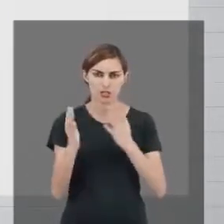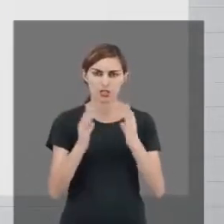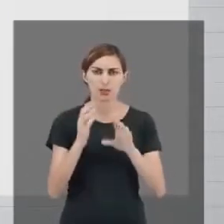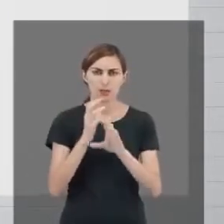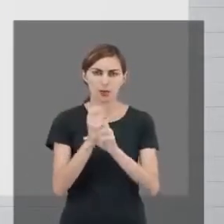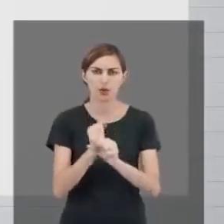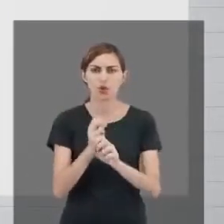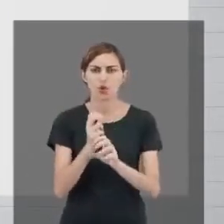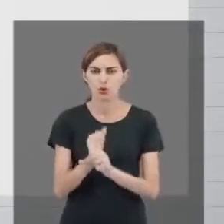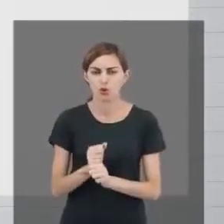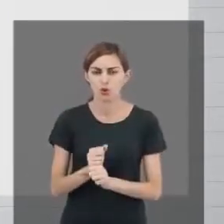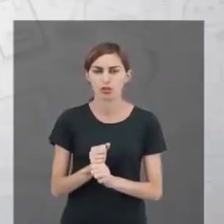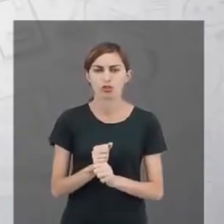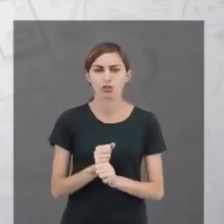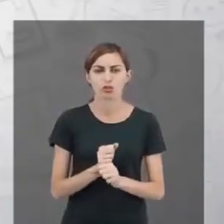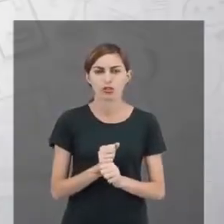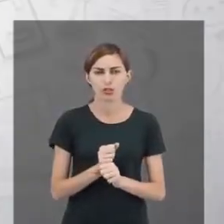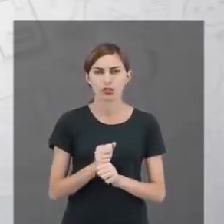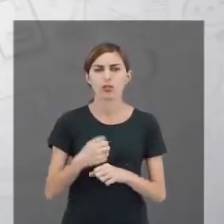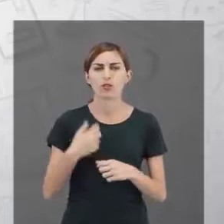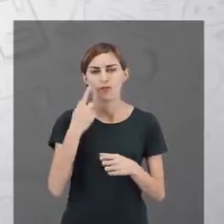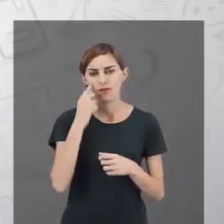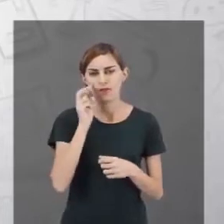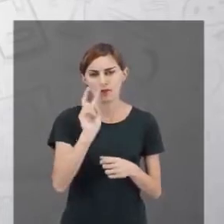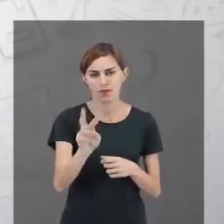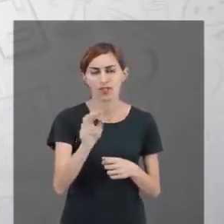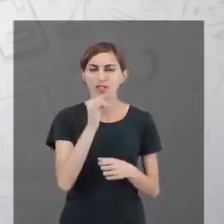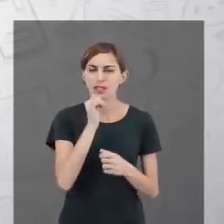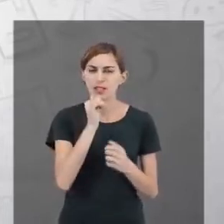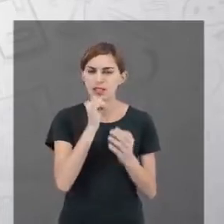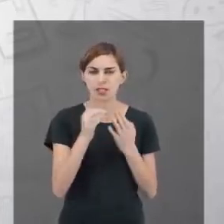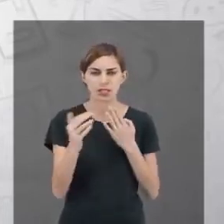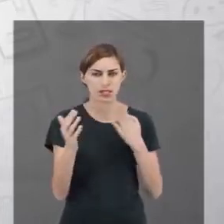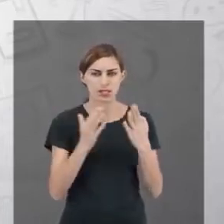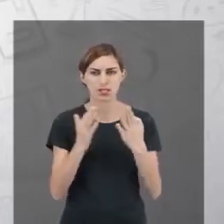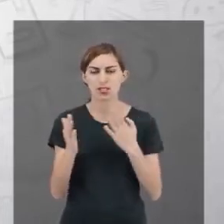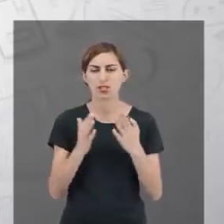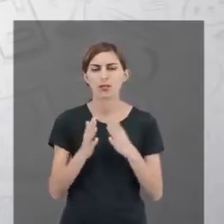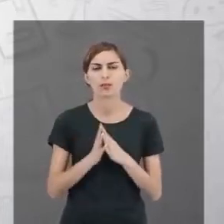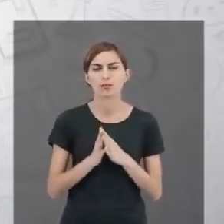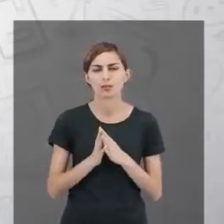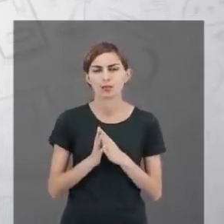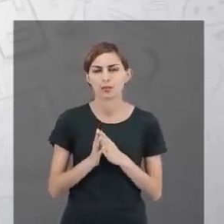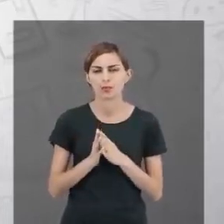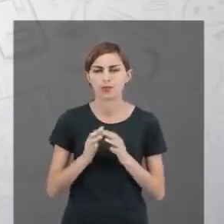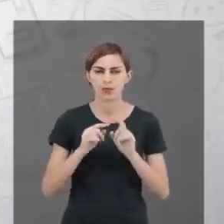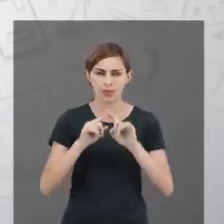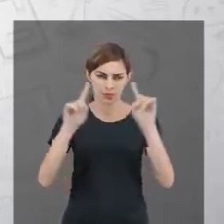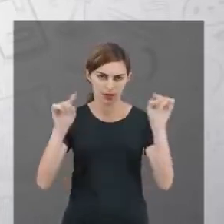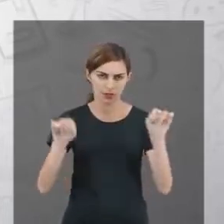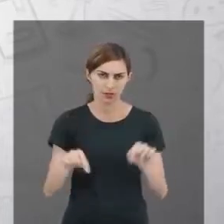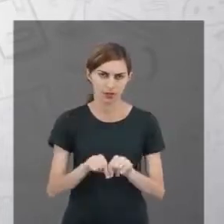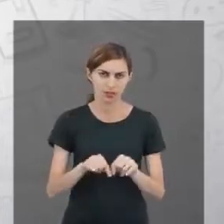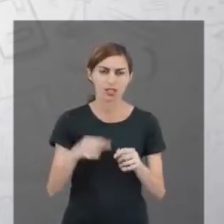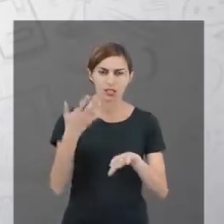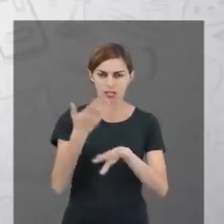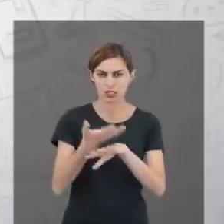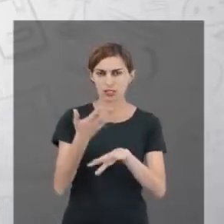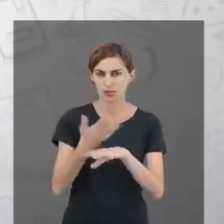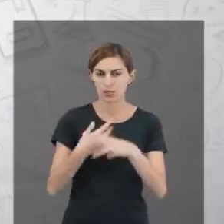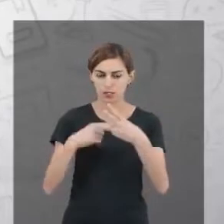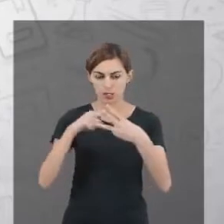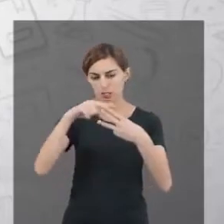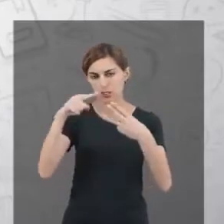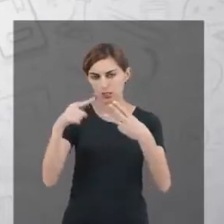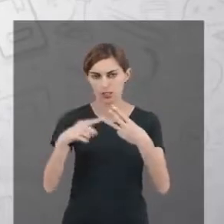uma nota. Certo? Vamos ver esse exemplo na tela. Então, a gente vai tomar como base uma disciplina de três